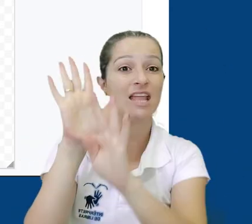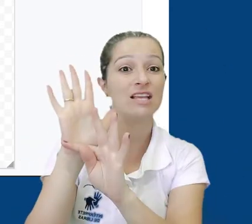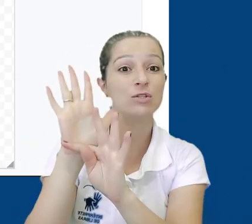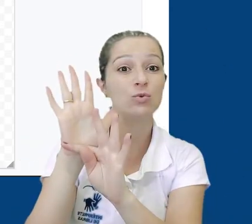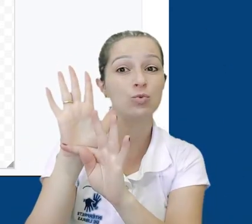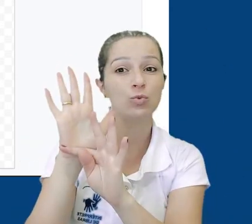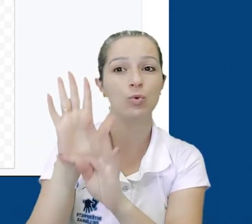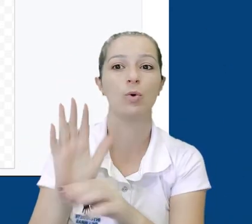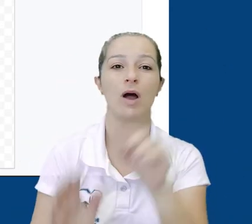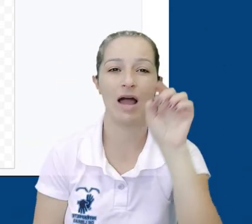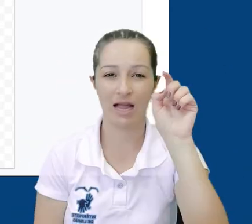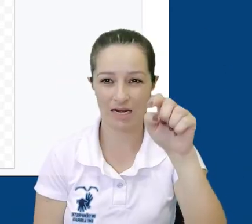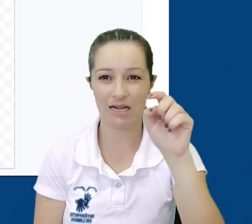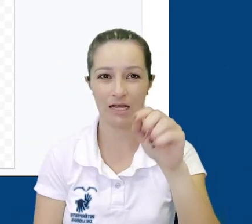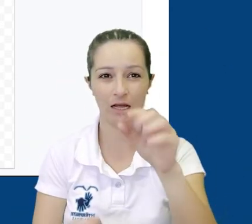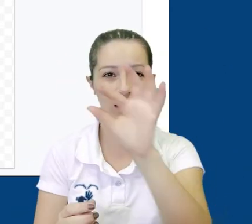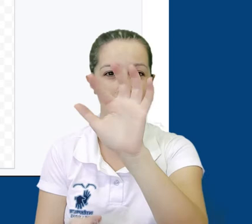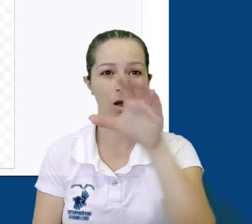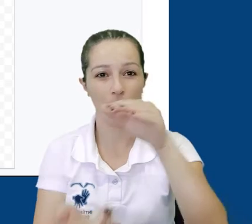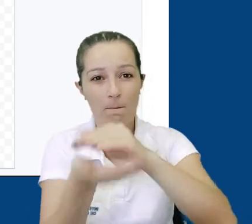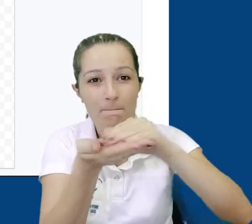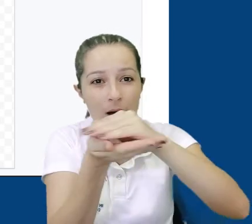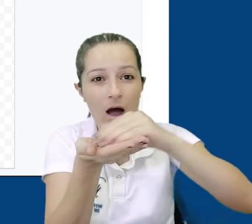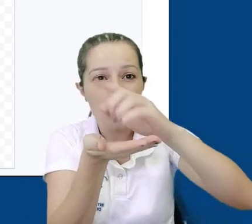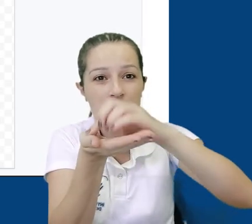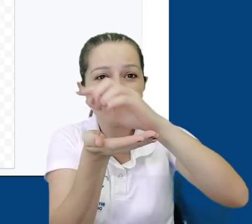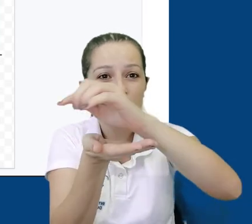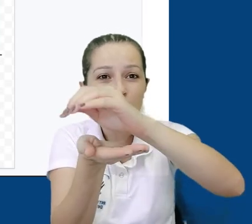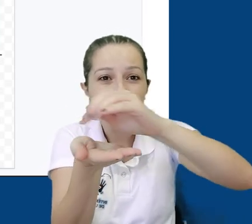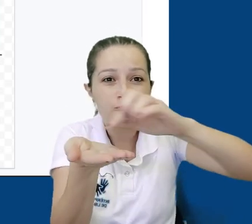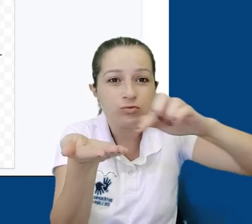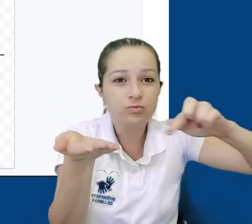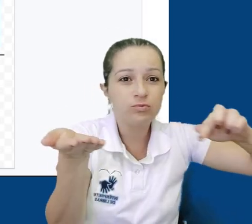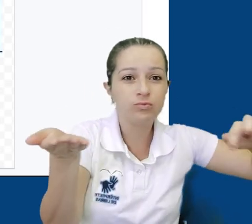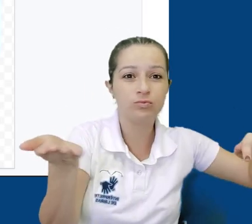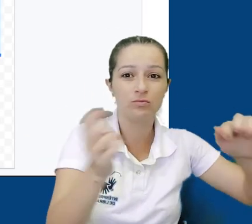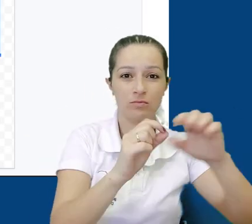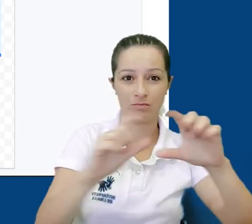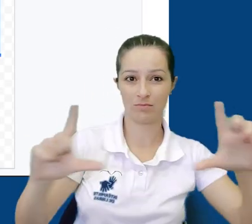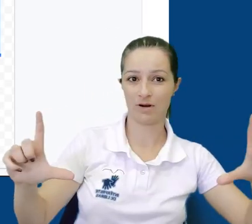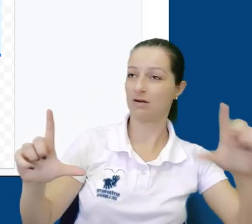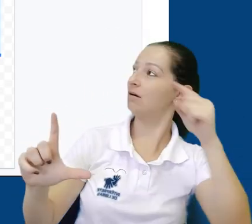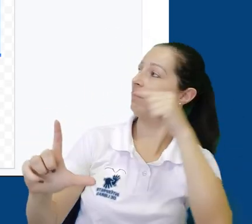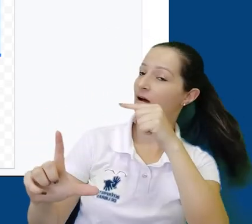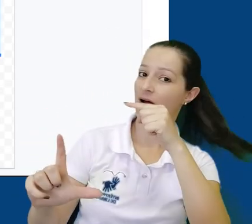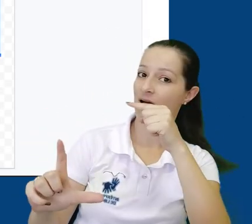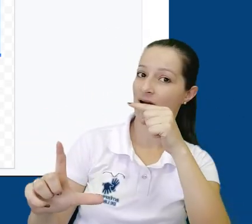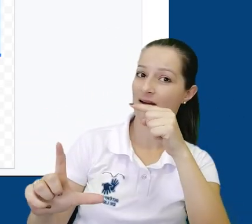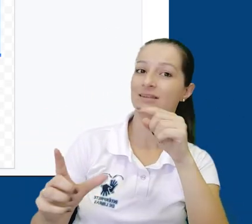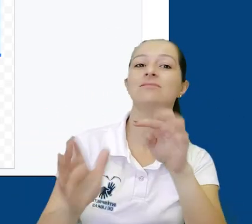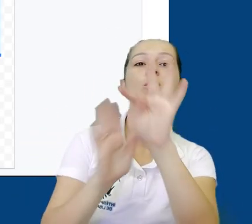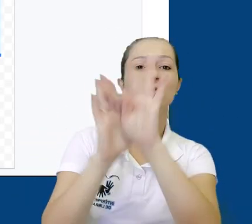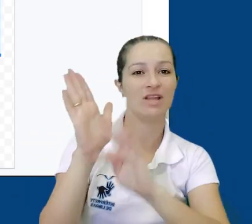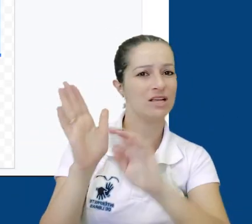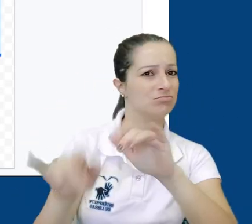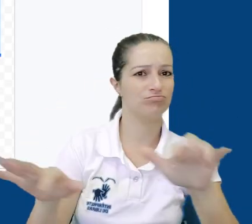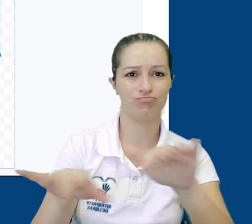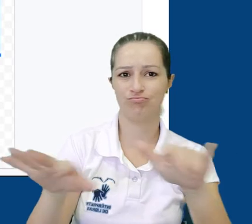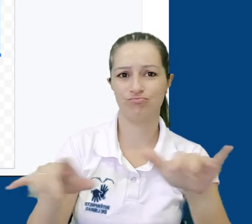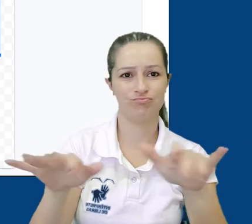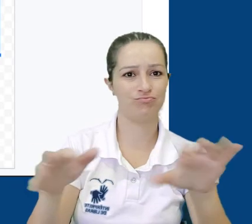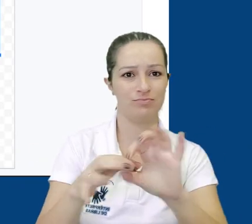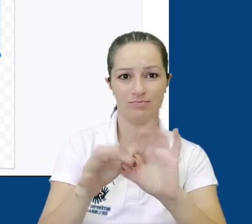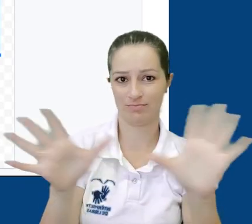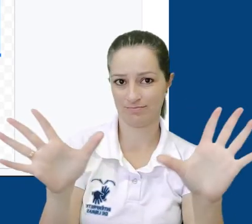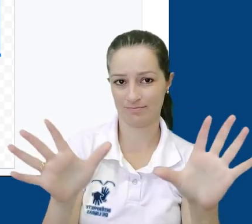selecionamos ela e clicamos, arrastando para definir as dimensões da caixa de texto. Agora, basta digitar o que deseja.